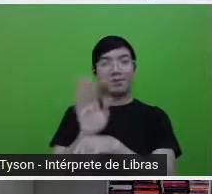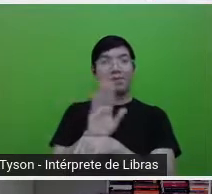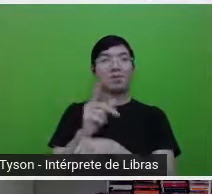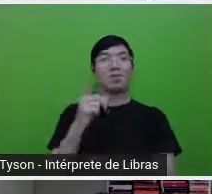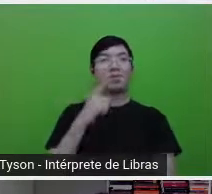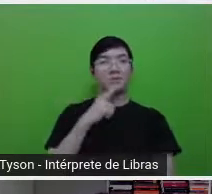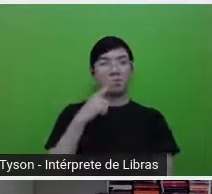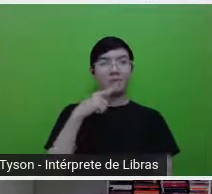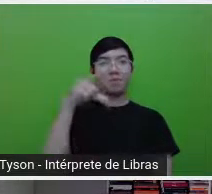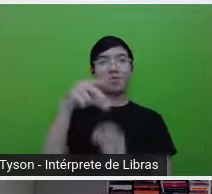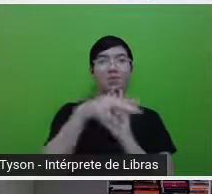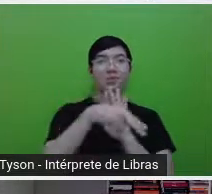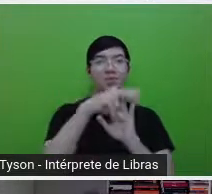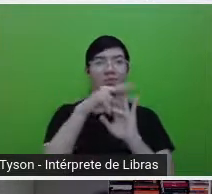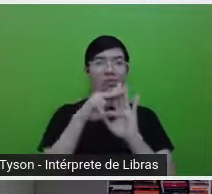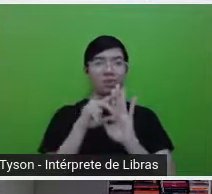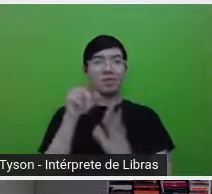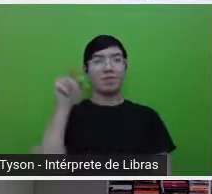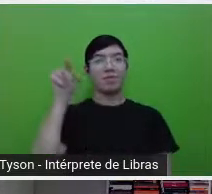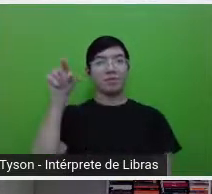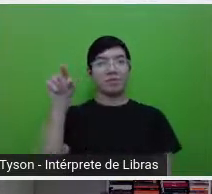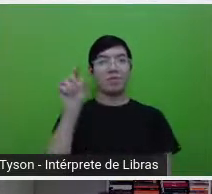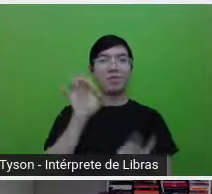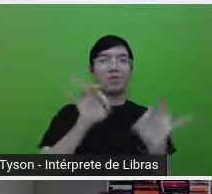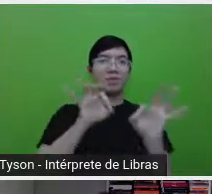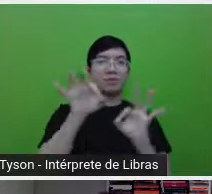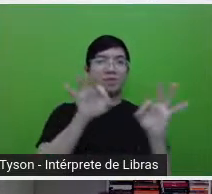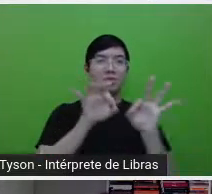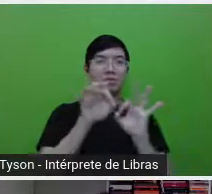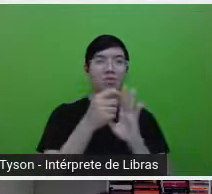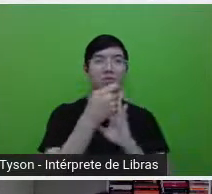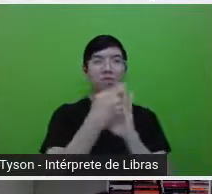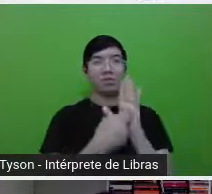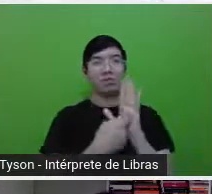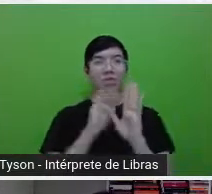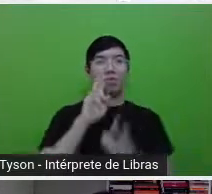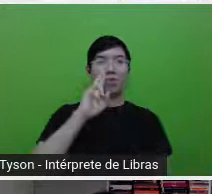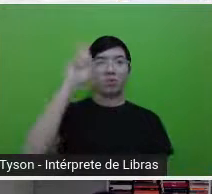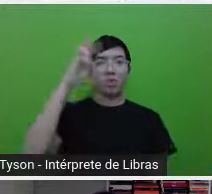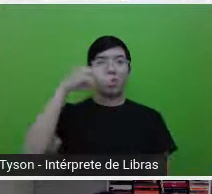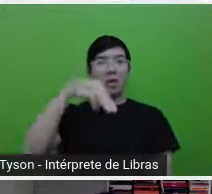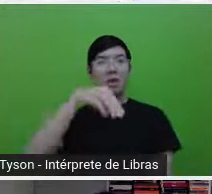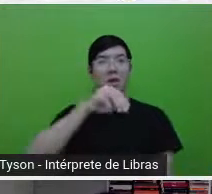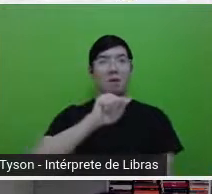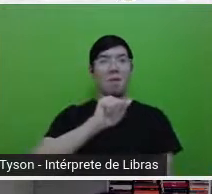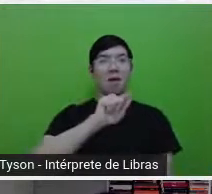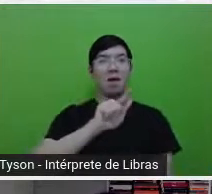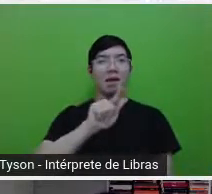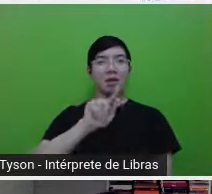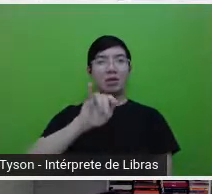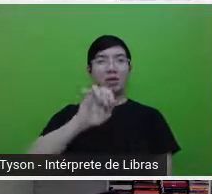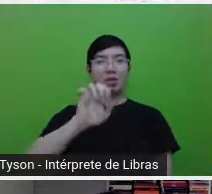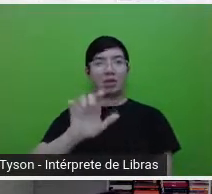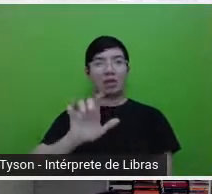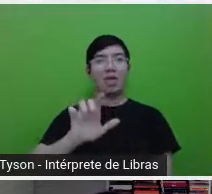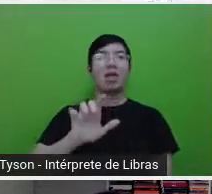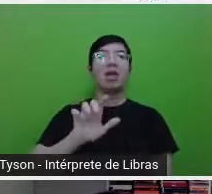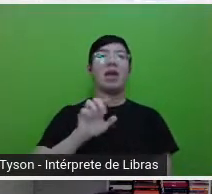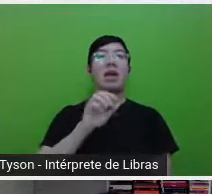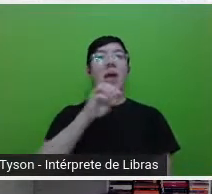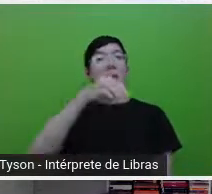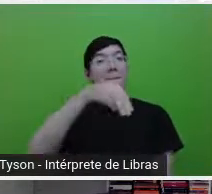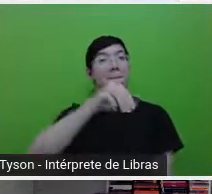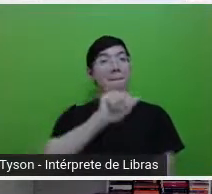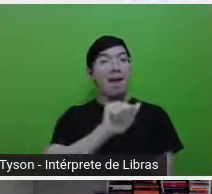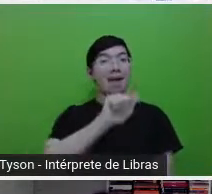Maggie, que é um horror, não é muito... Que é uma atriz incrível também. Eu lembro dela A Secretária, né? Isso, isso.